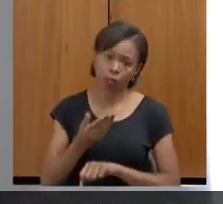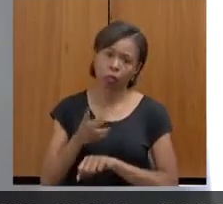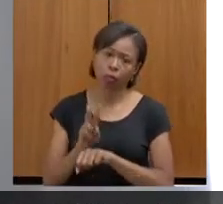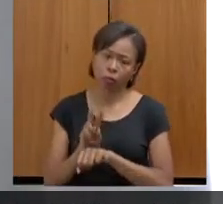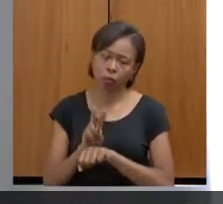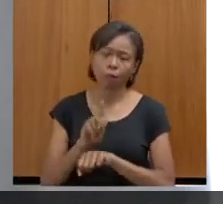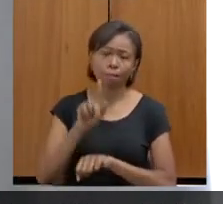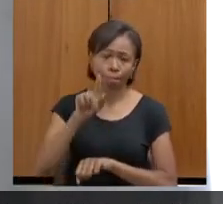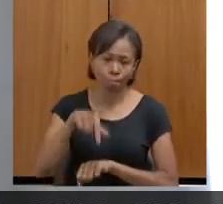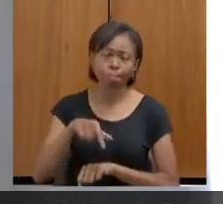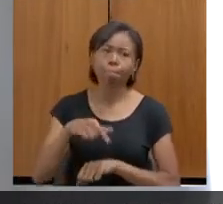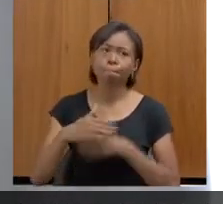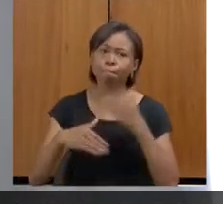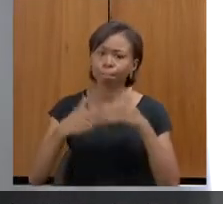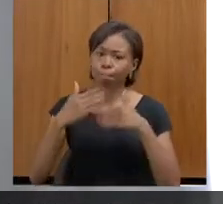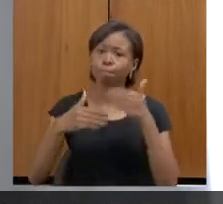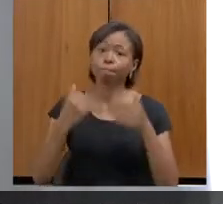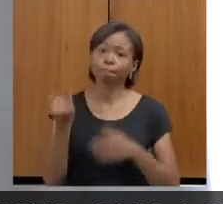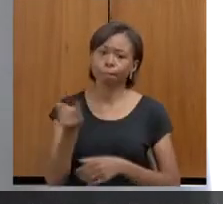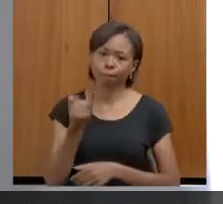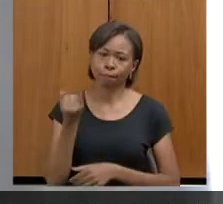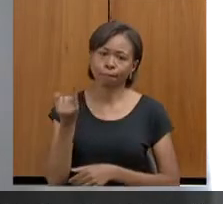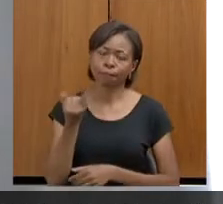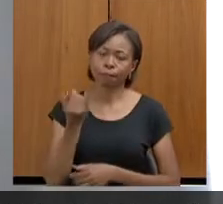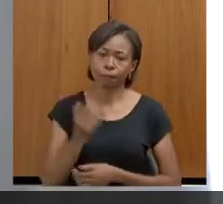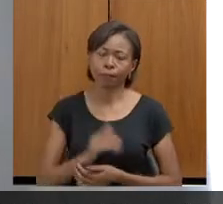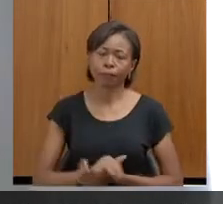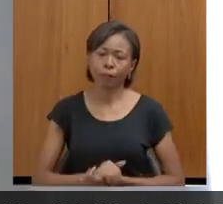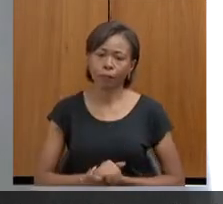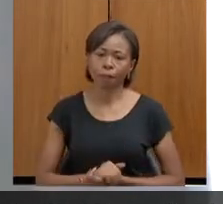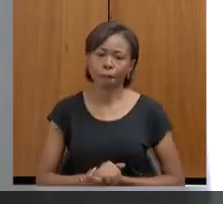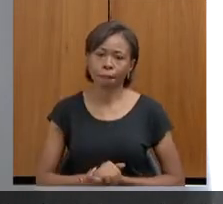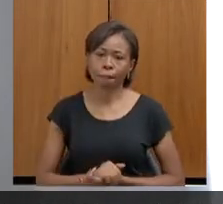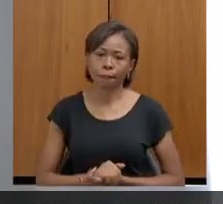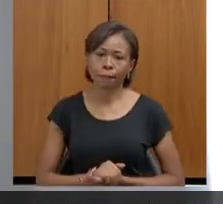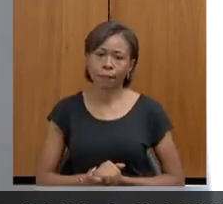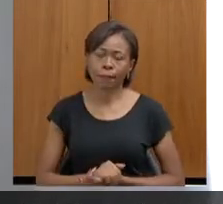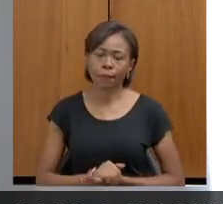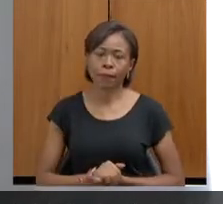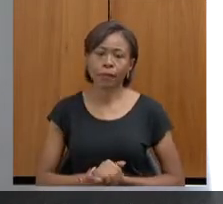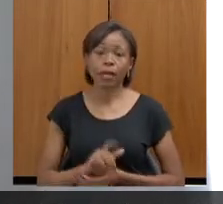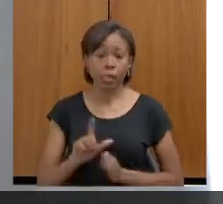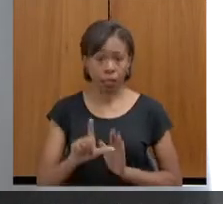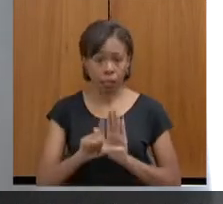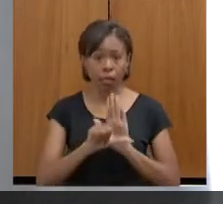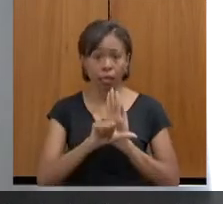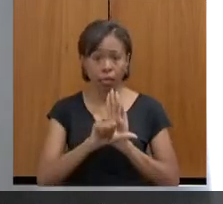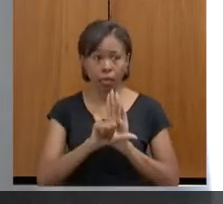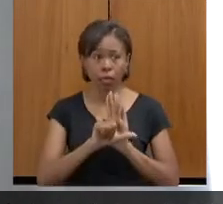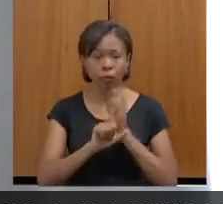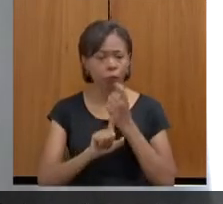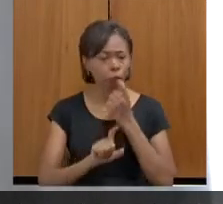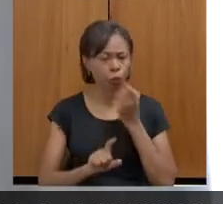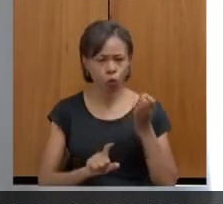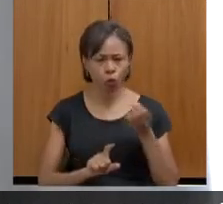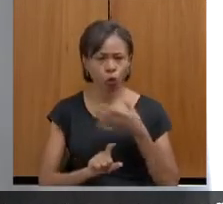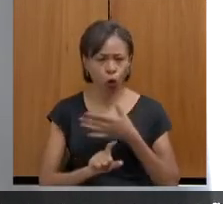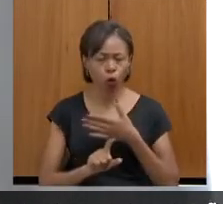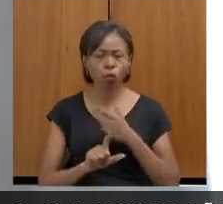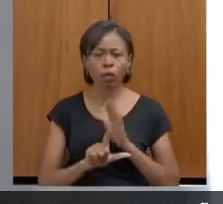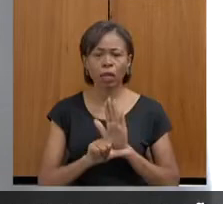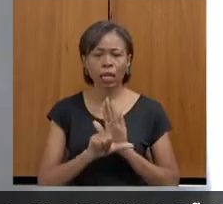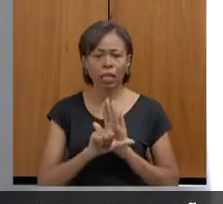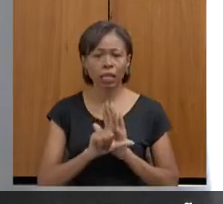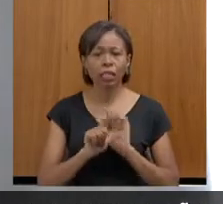é muito importante e a gente revita, a gente tem a lei recente que fala da revitimização,